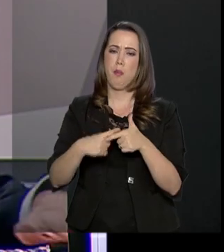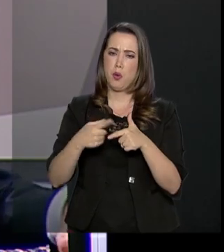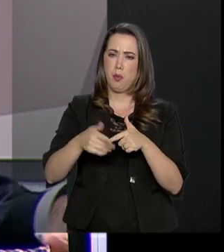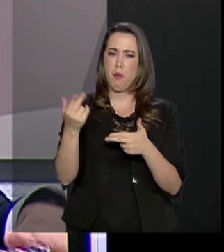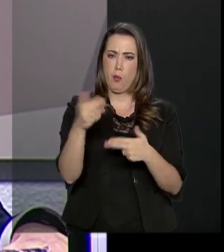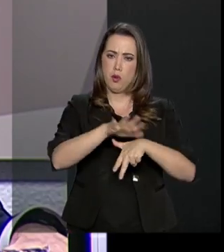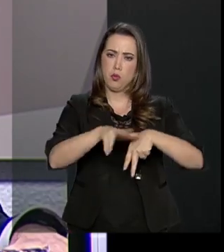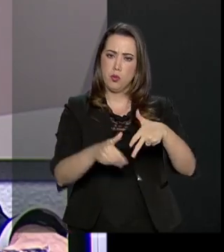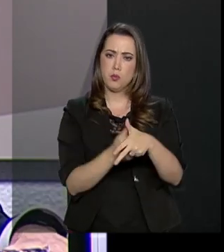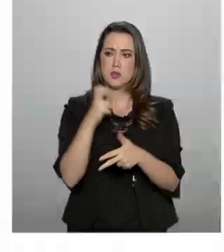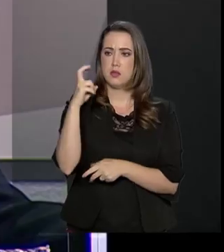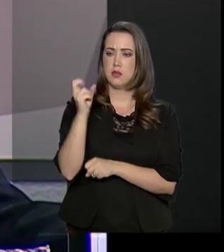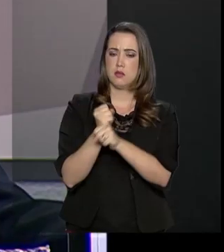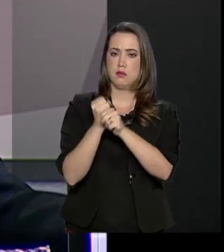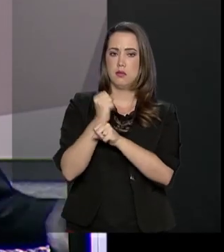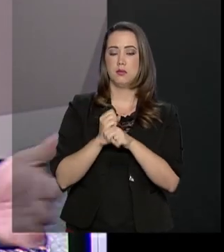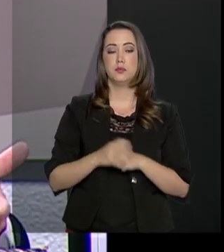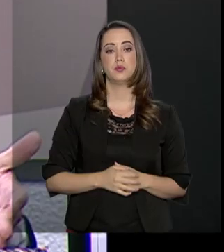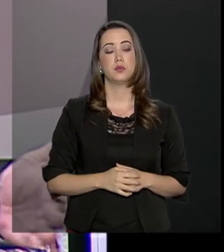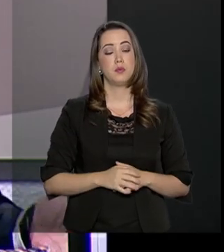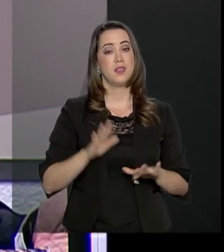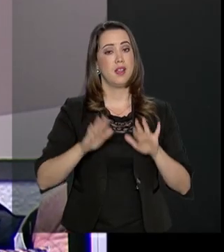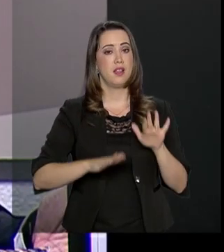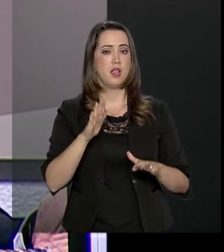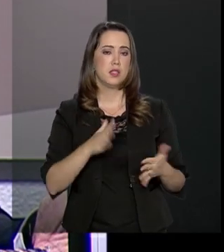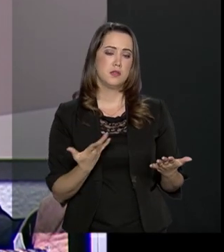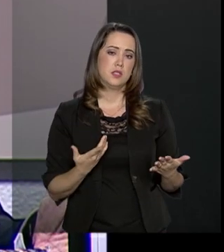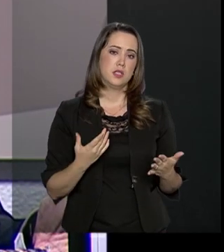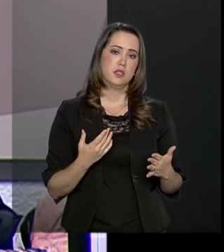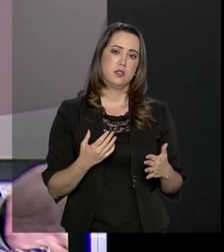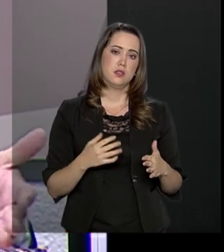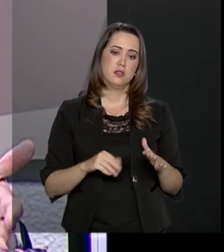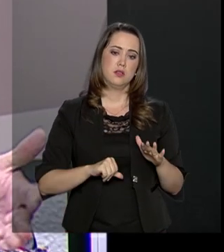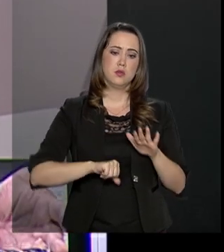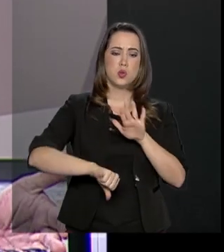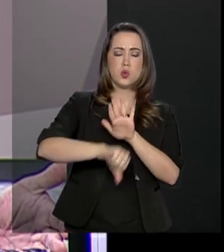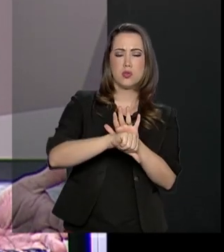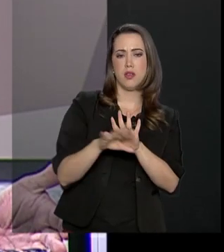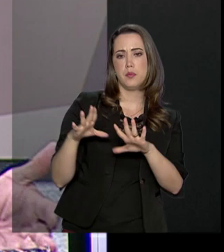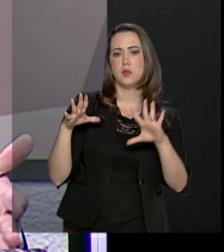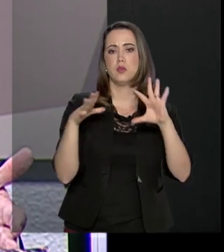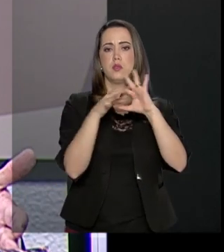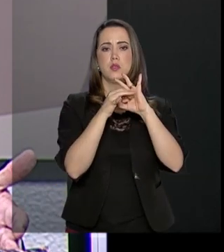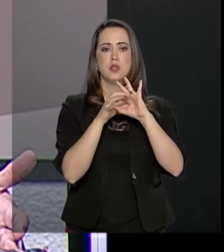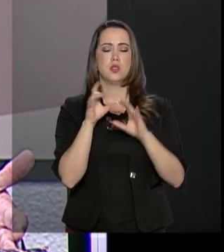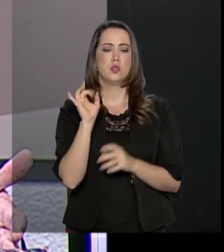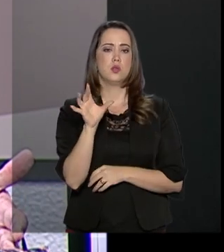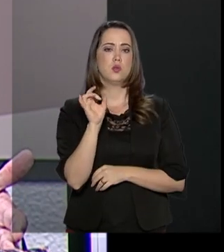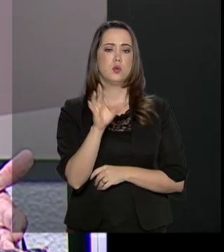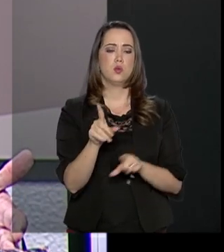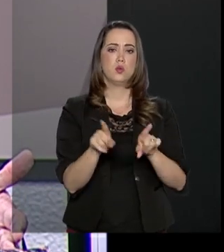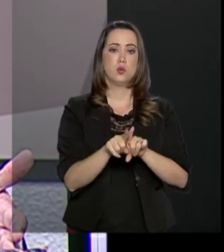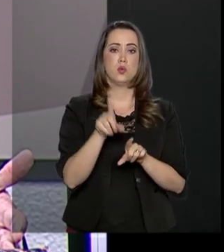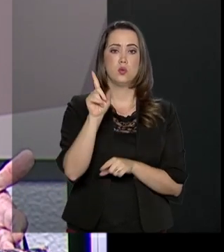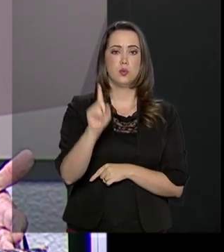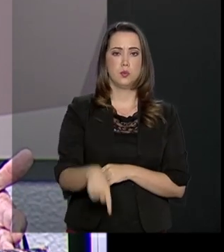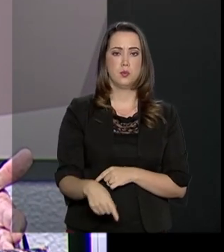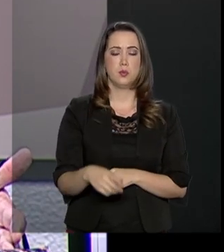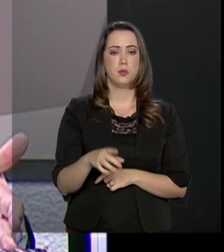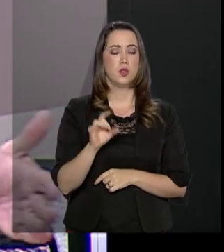nos últimos cinco anos. Muitas vezes esses crimes estão relacionados não só à